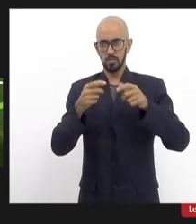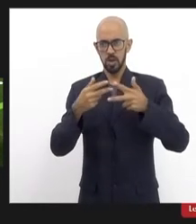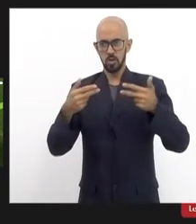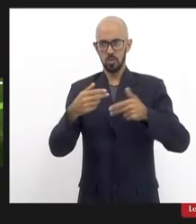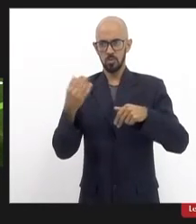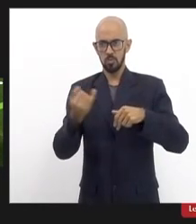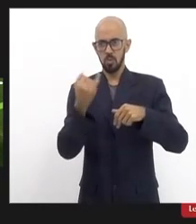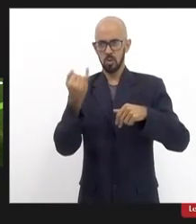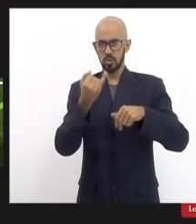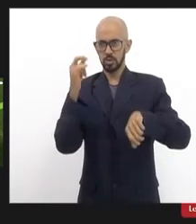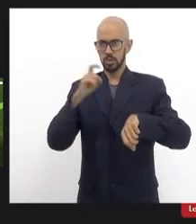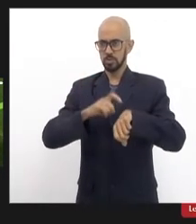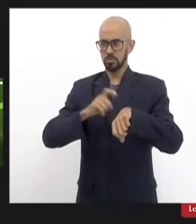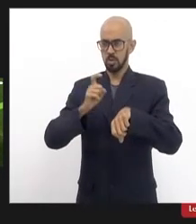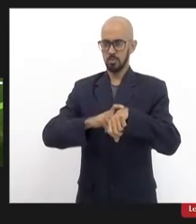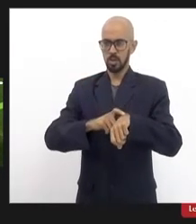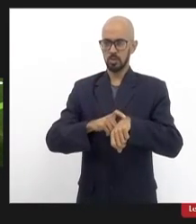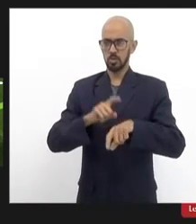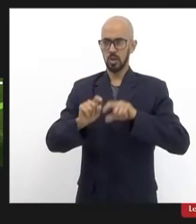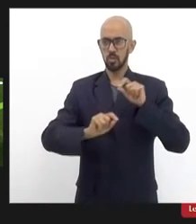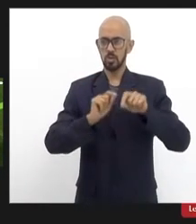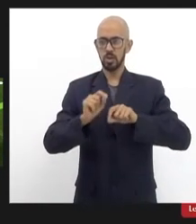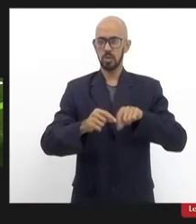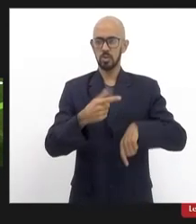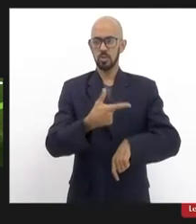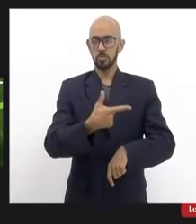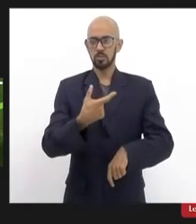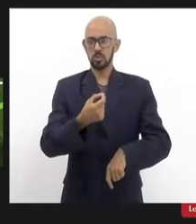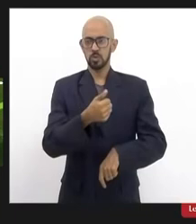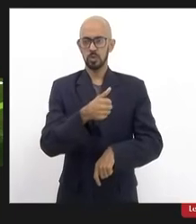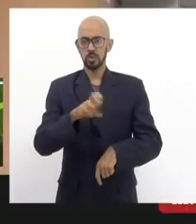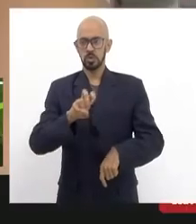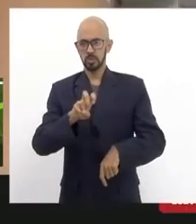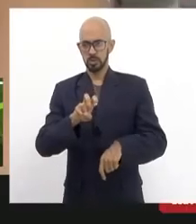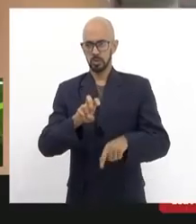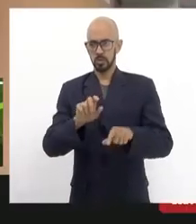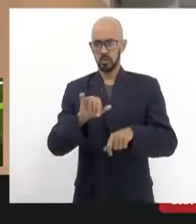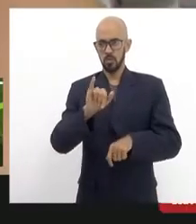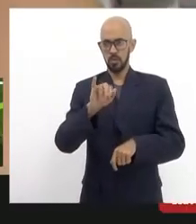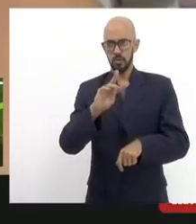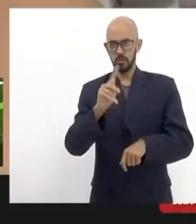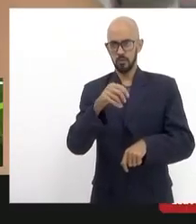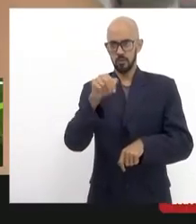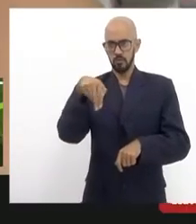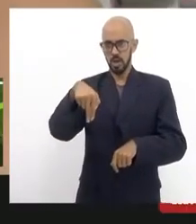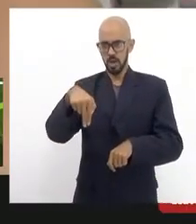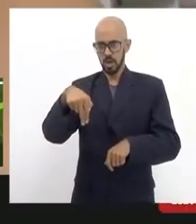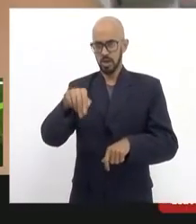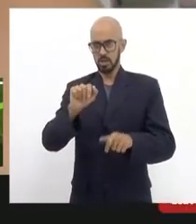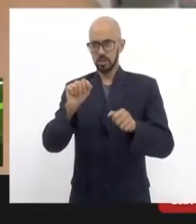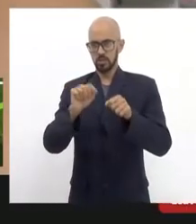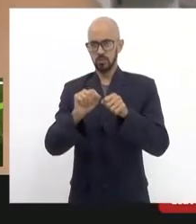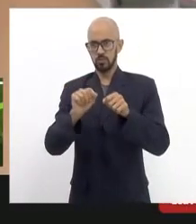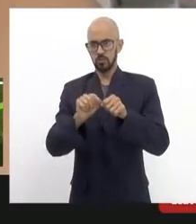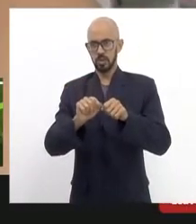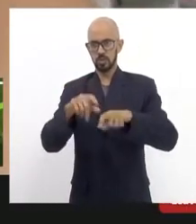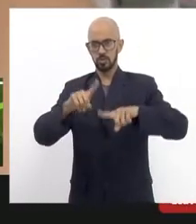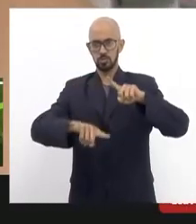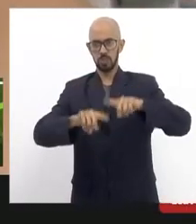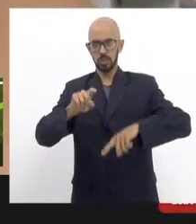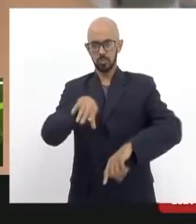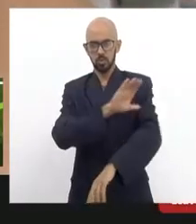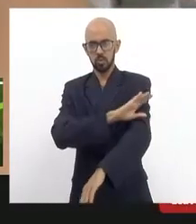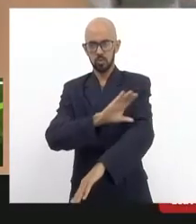momento é que em 2015 o IPHAN porque assim o tombamento havia um tombamento provisório